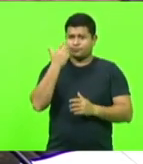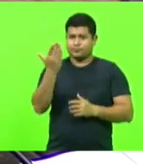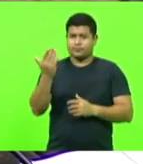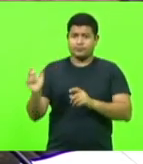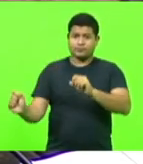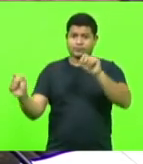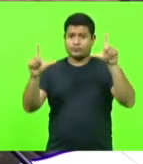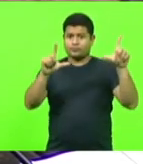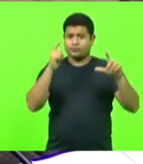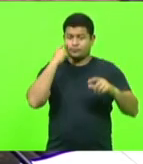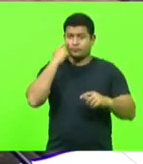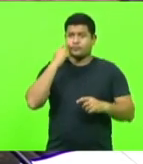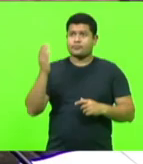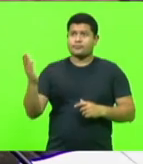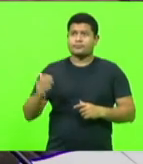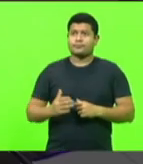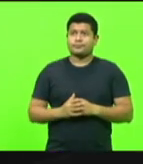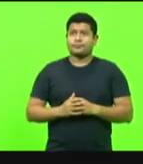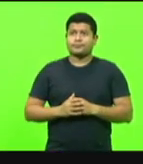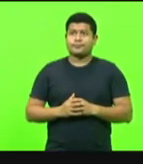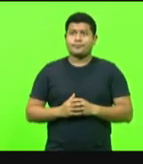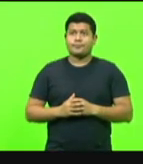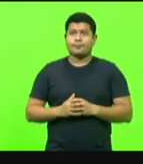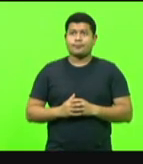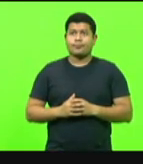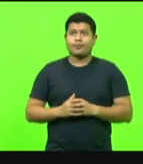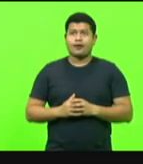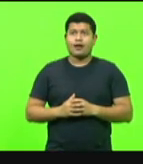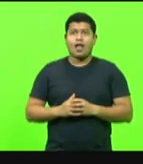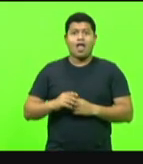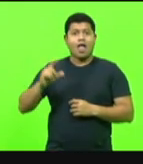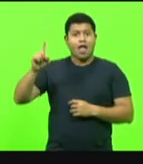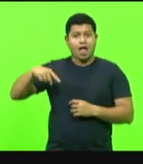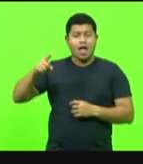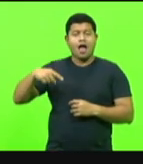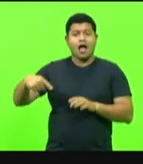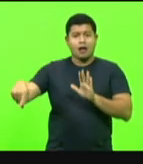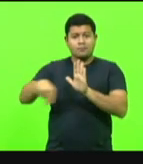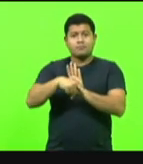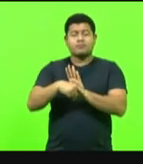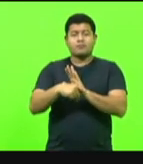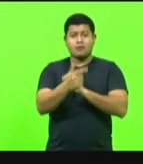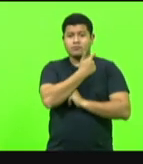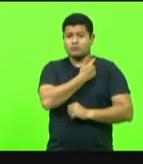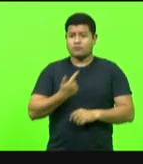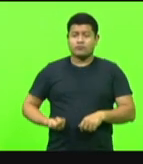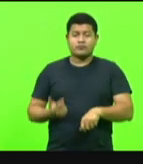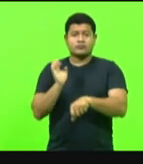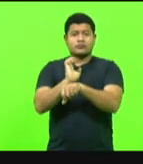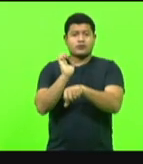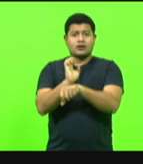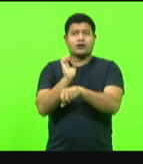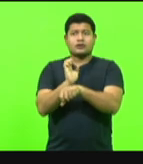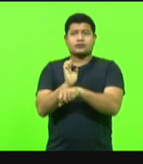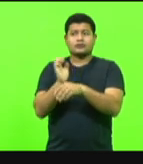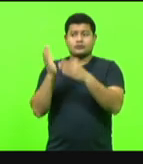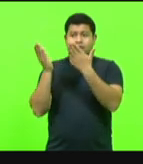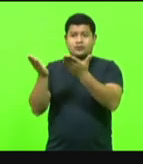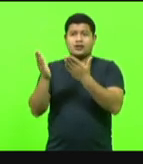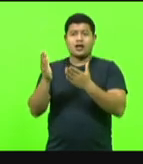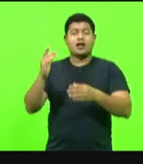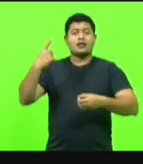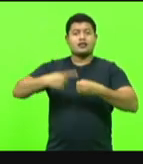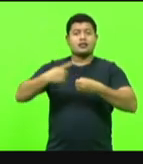as imagens, por favor. Pode passar. Esse é o hotel estatal de Santa Catarina. Fica lá em Santo Amaro da